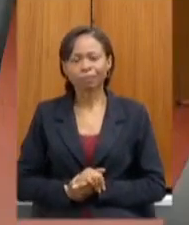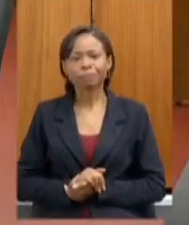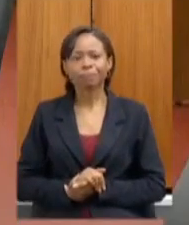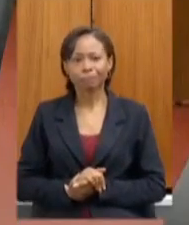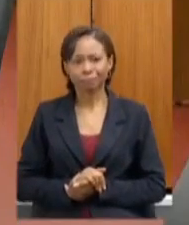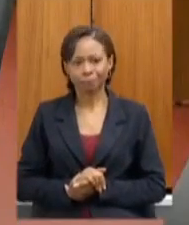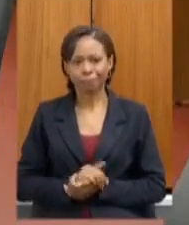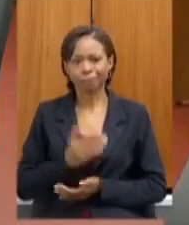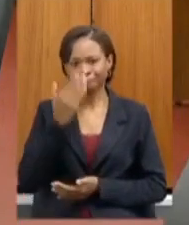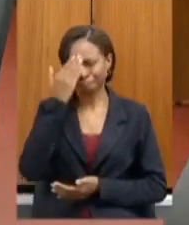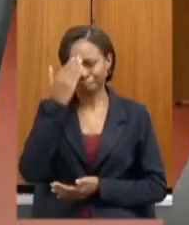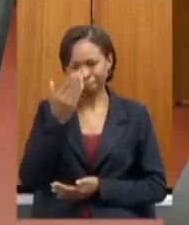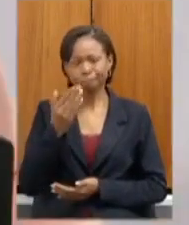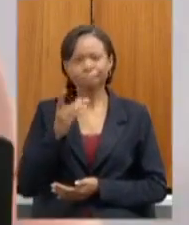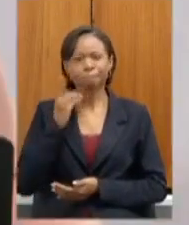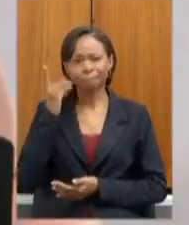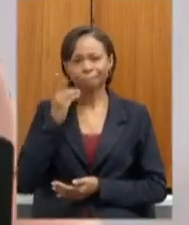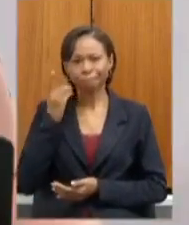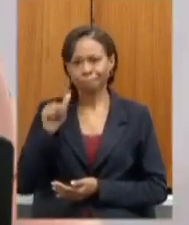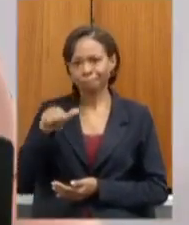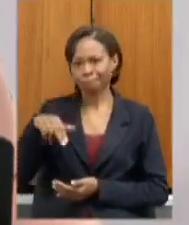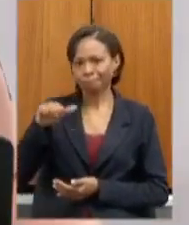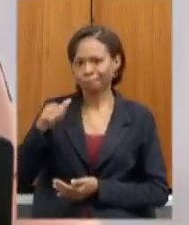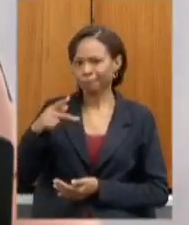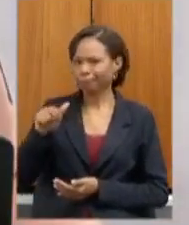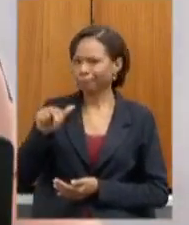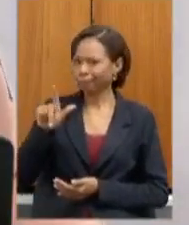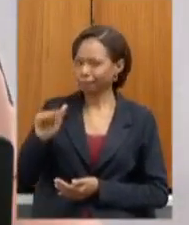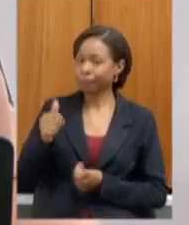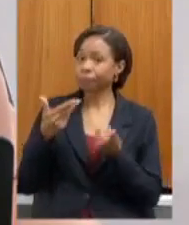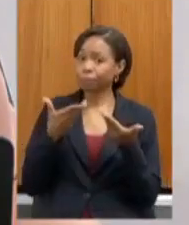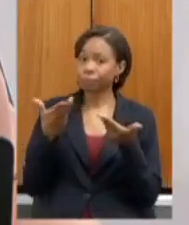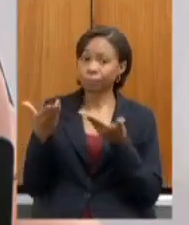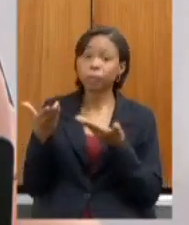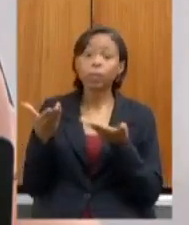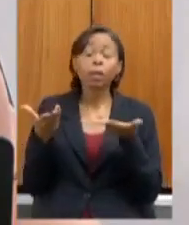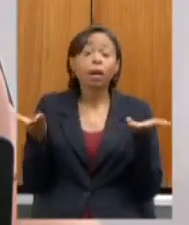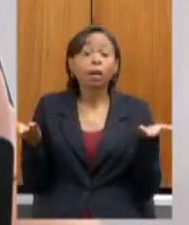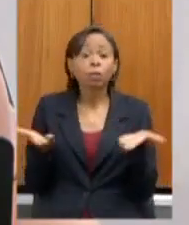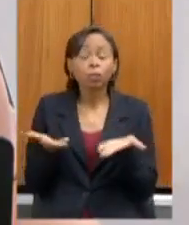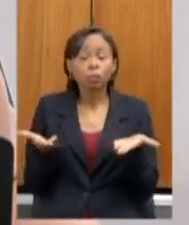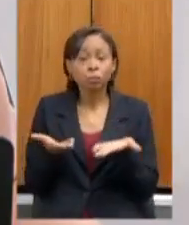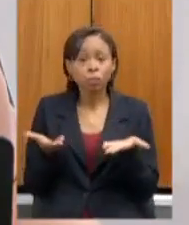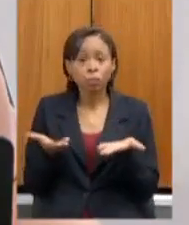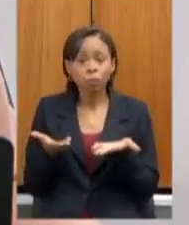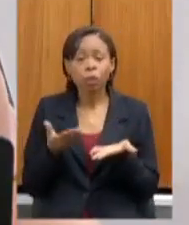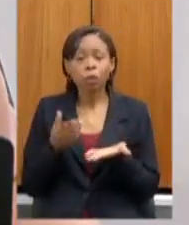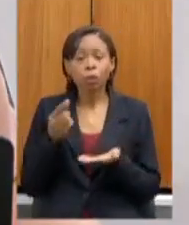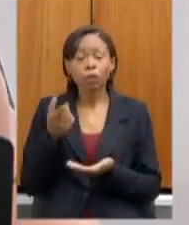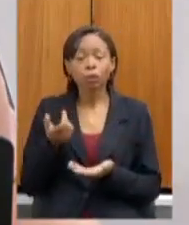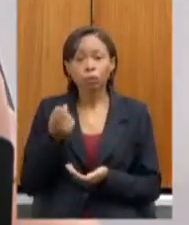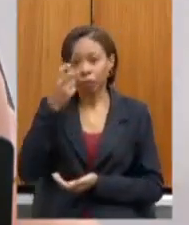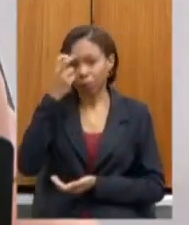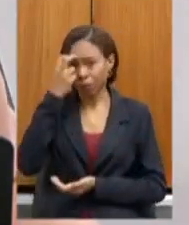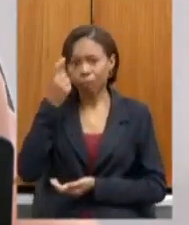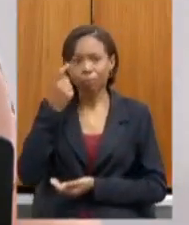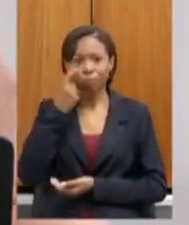Obrigada deputada Ana Paula Siqueira nós passamos agora as considerações do deputado Zé Guilherme